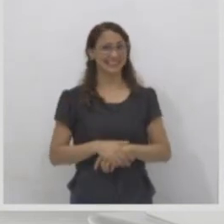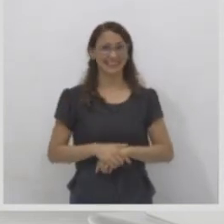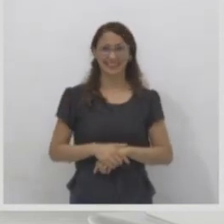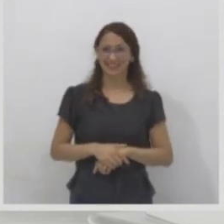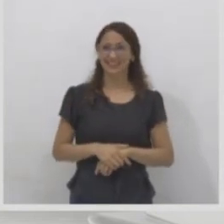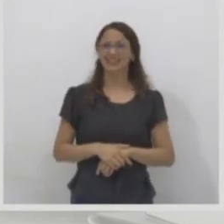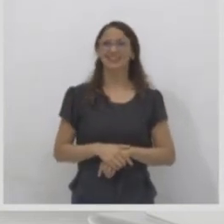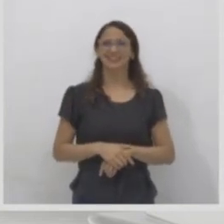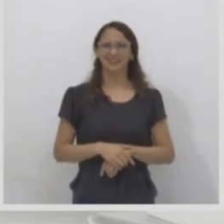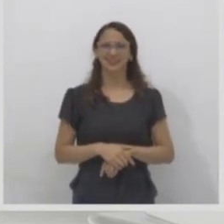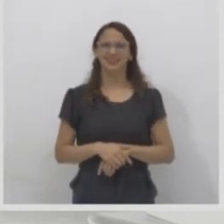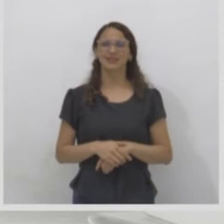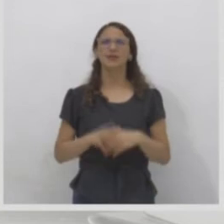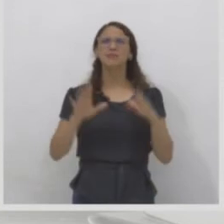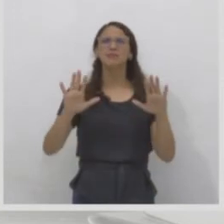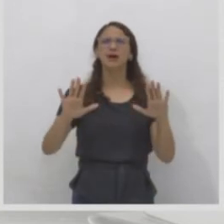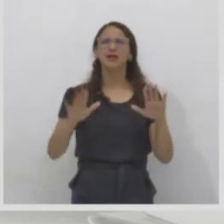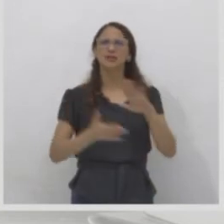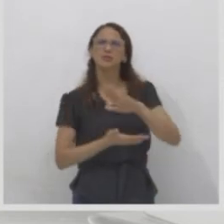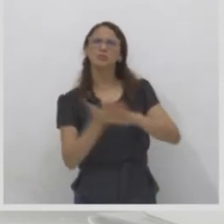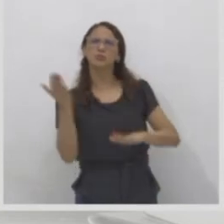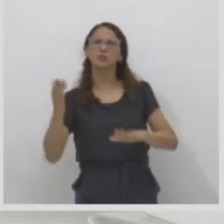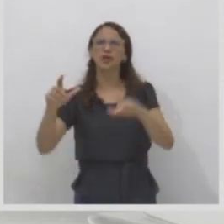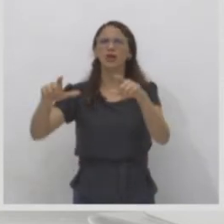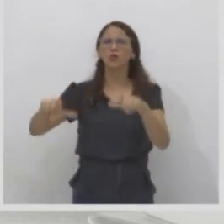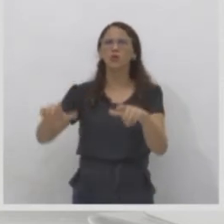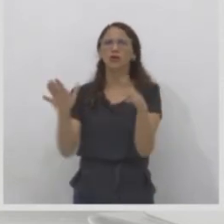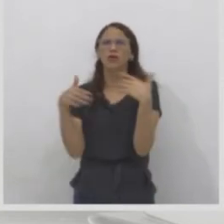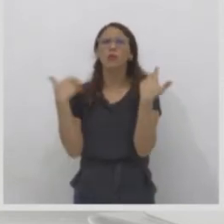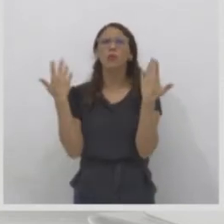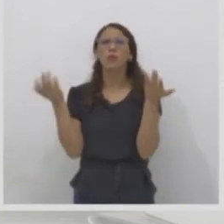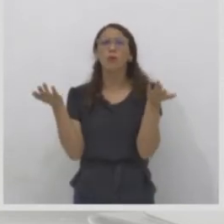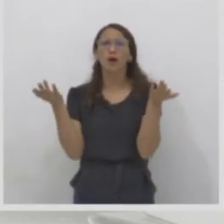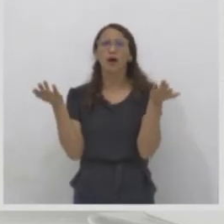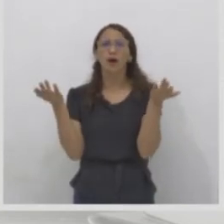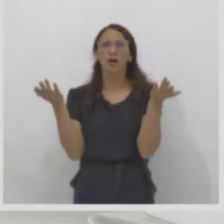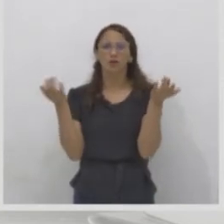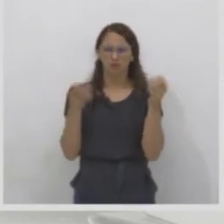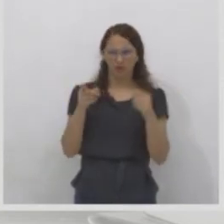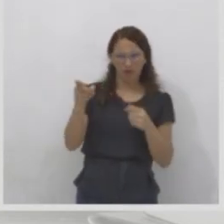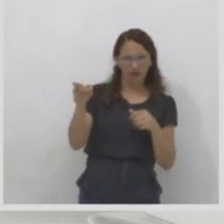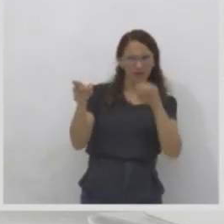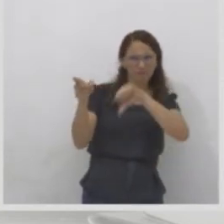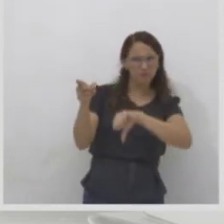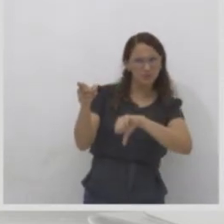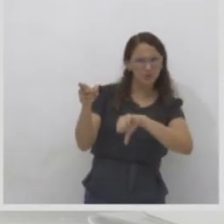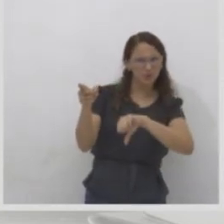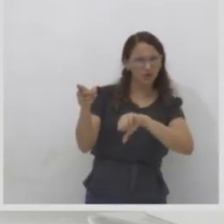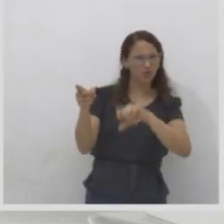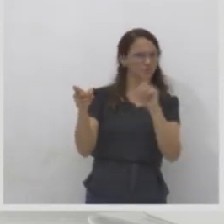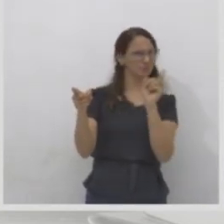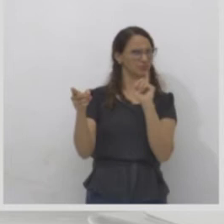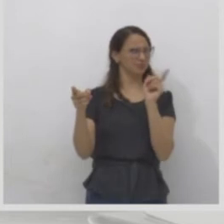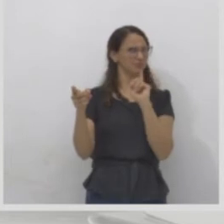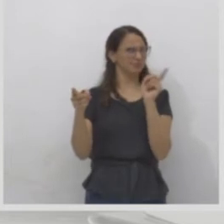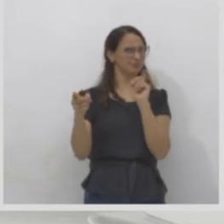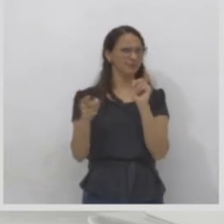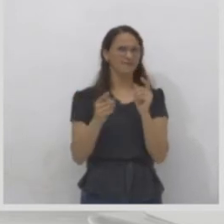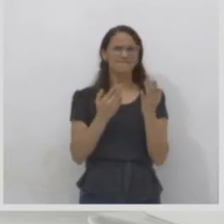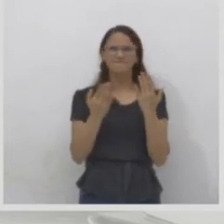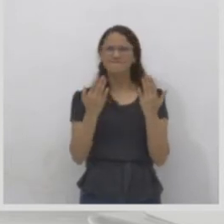Ele geralmente vai para uma área... Ele vai para uma área pior, aluno. Ele não vai para uma área pior. Ele vai avaliar uma